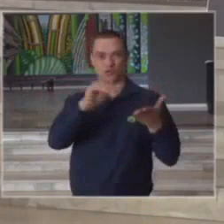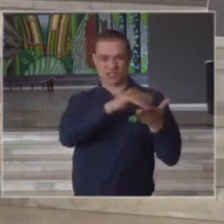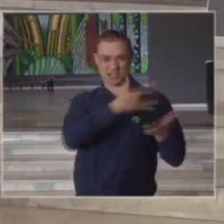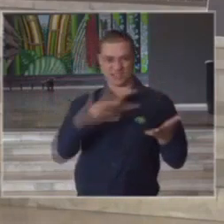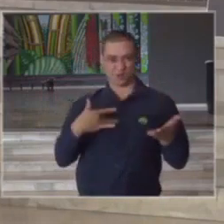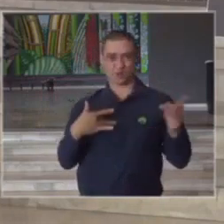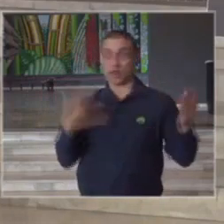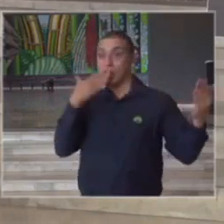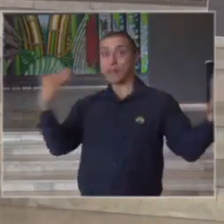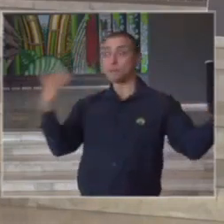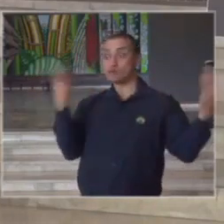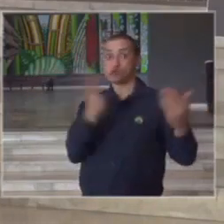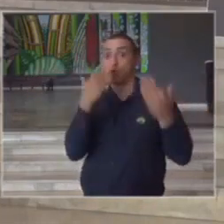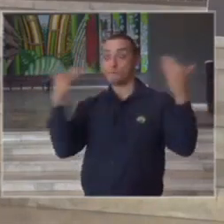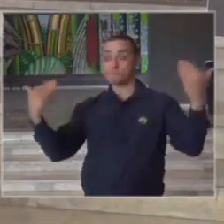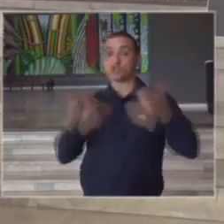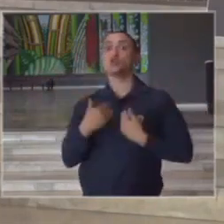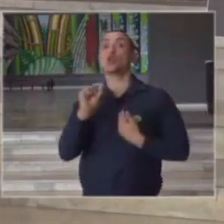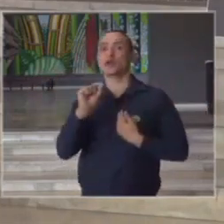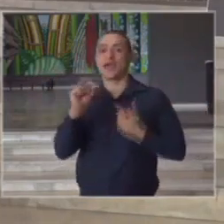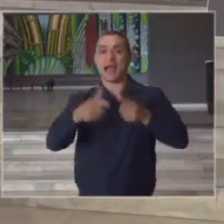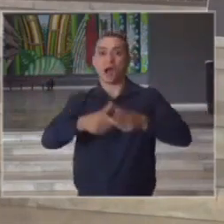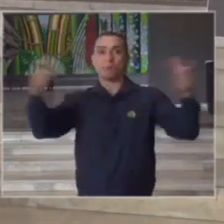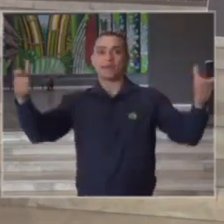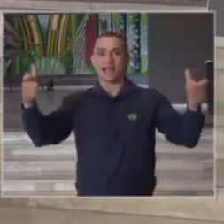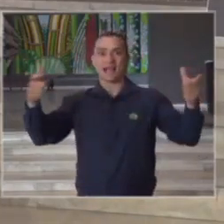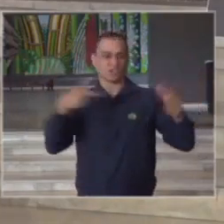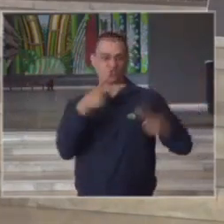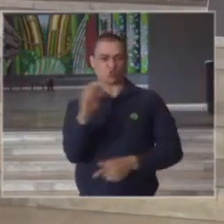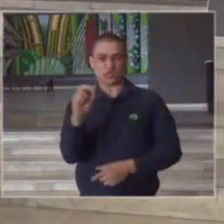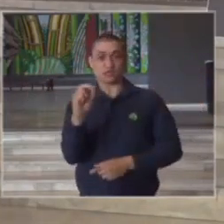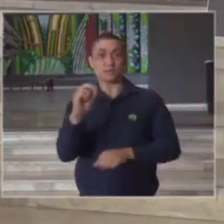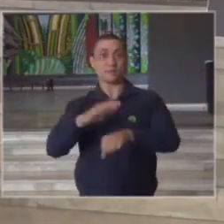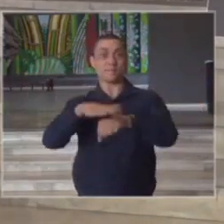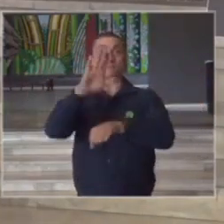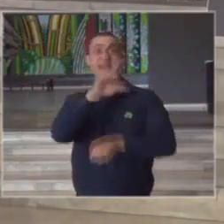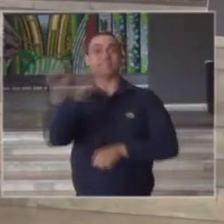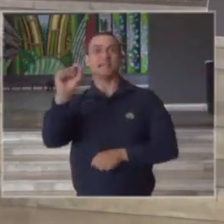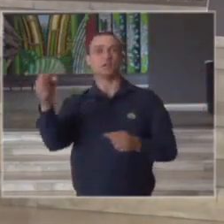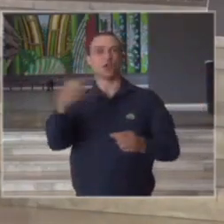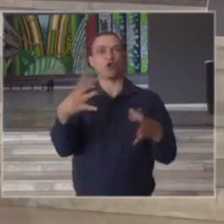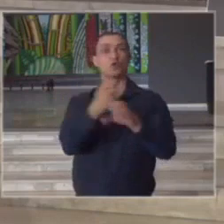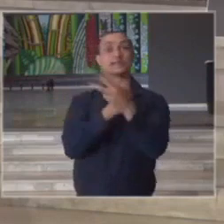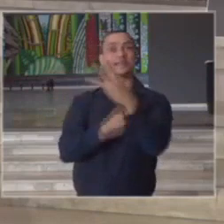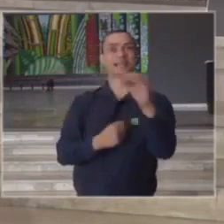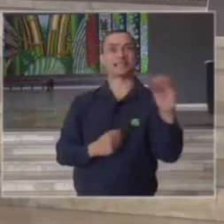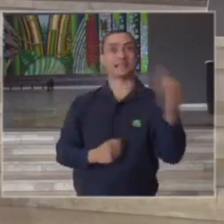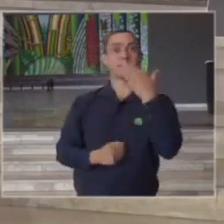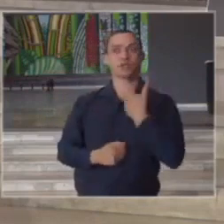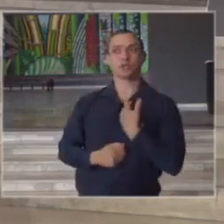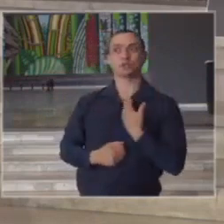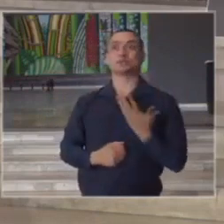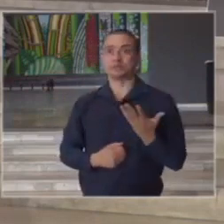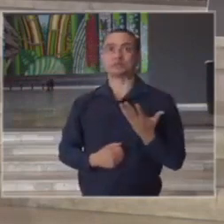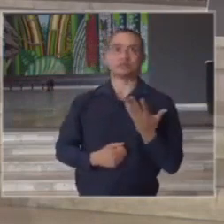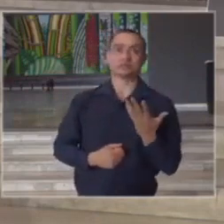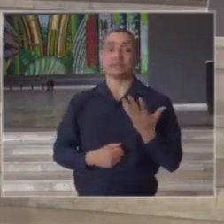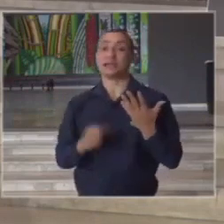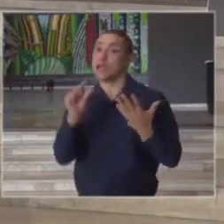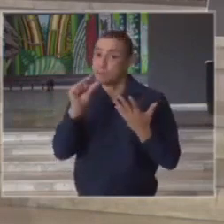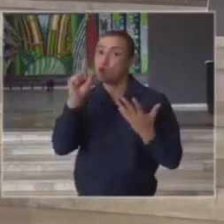ampliar passar para mais 100 leitos de UTI essa nova fase é mais